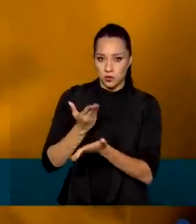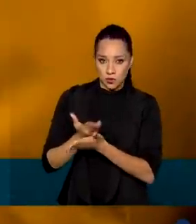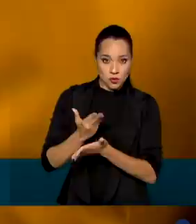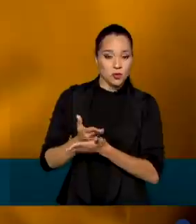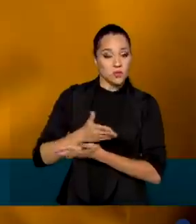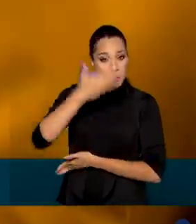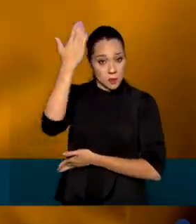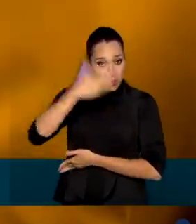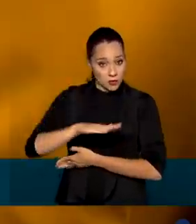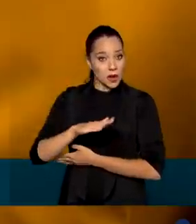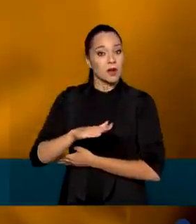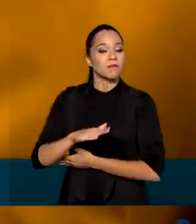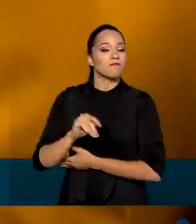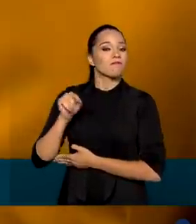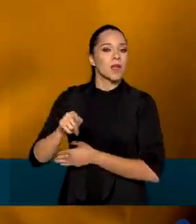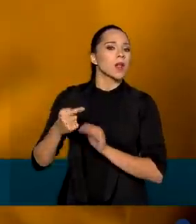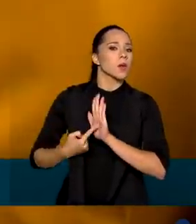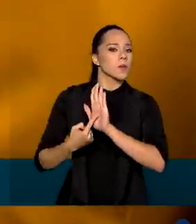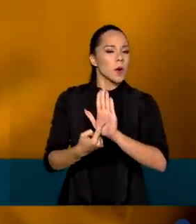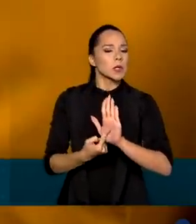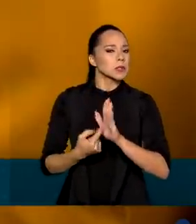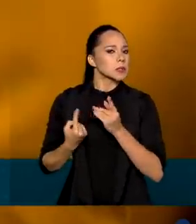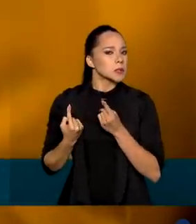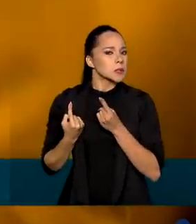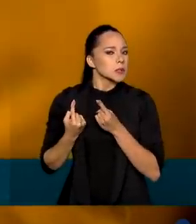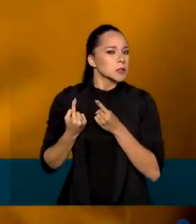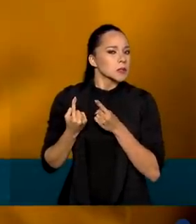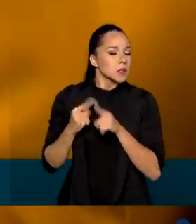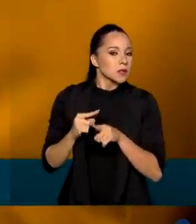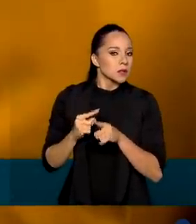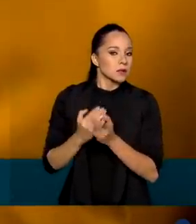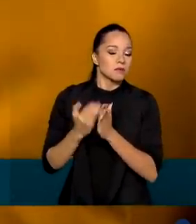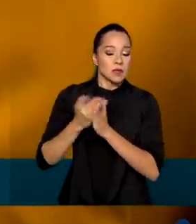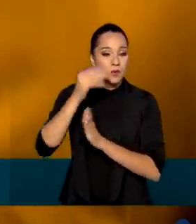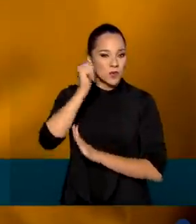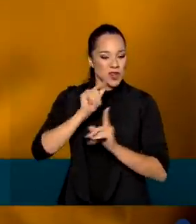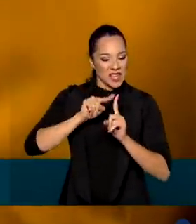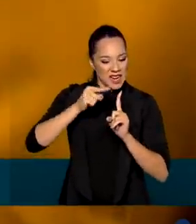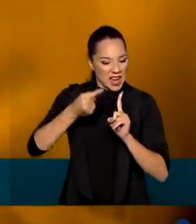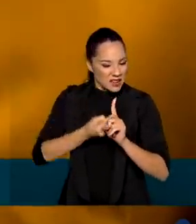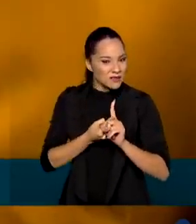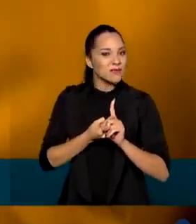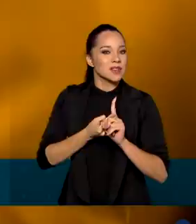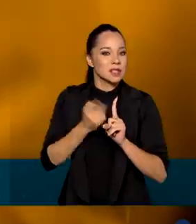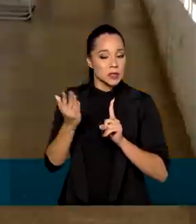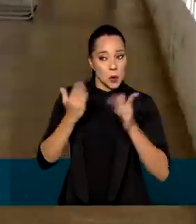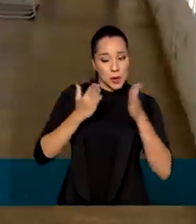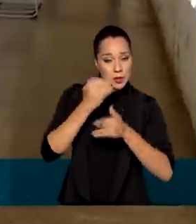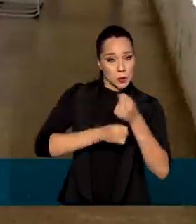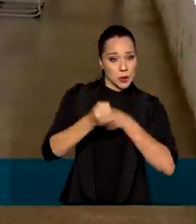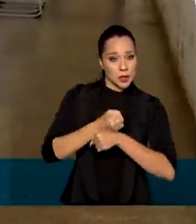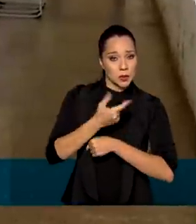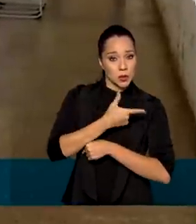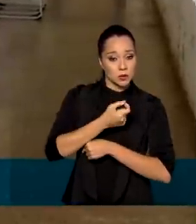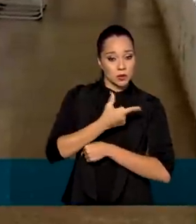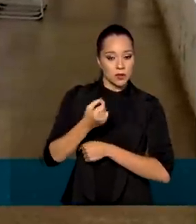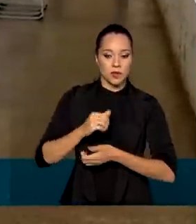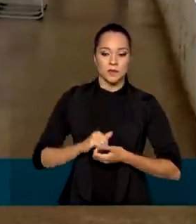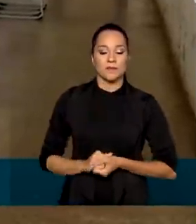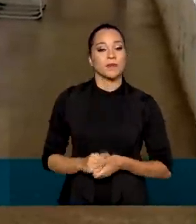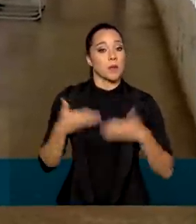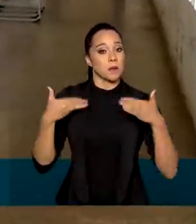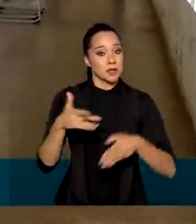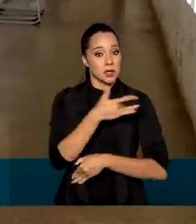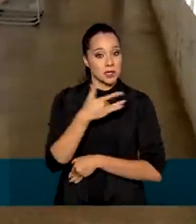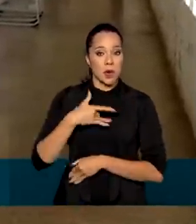para comprovar, elas mostram uma agressividade maior com grávidas quando comparado com 2020. O Ministério da Saúde